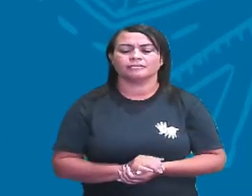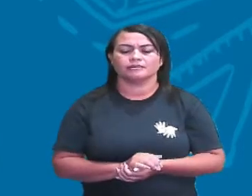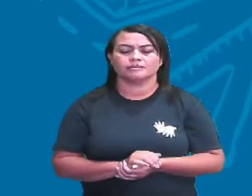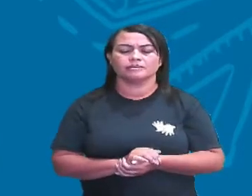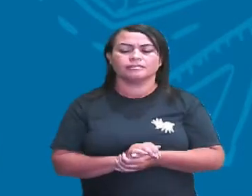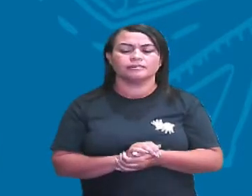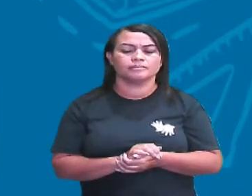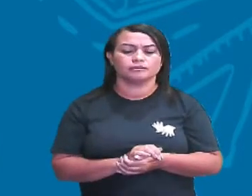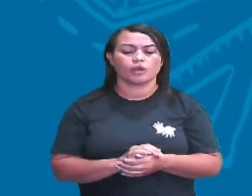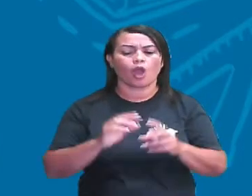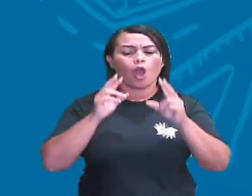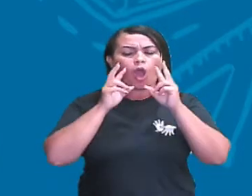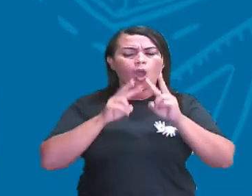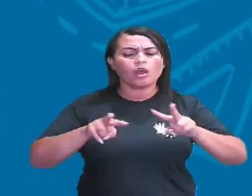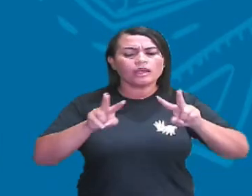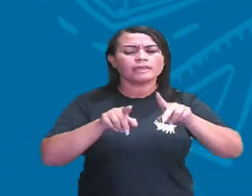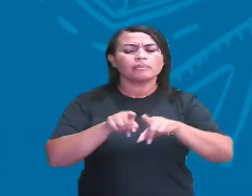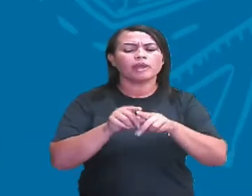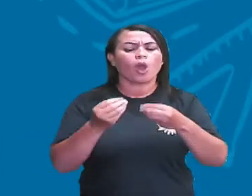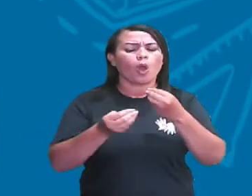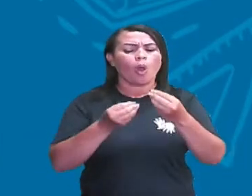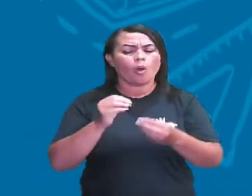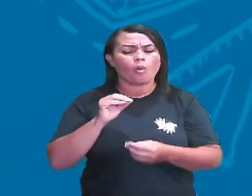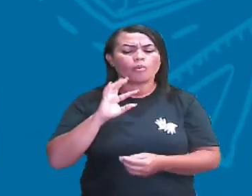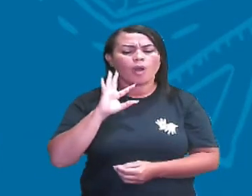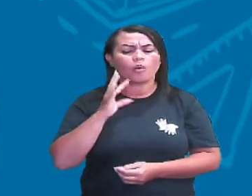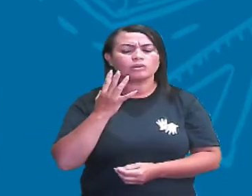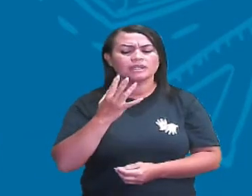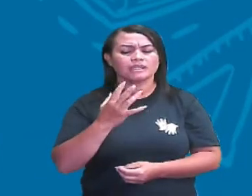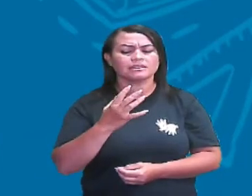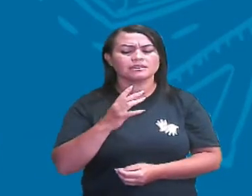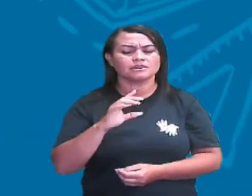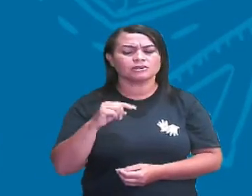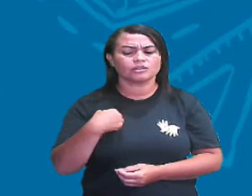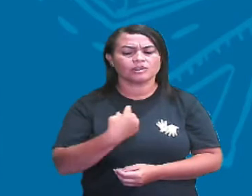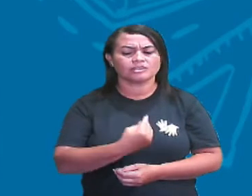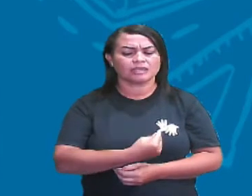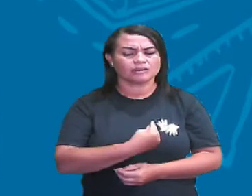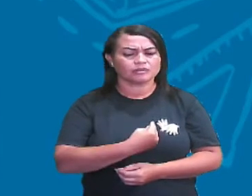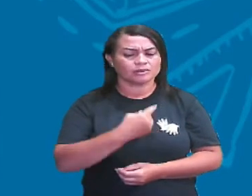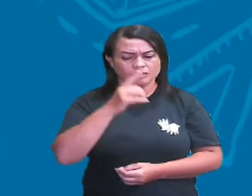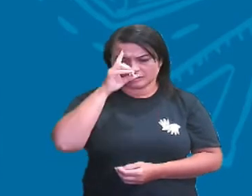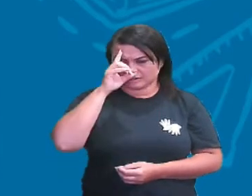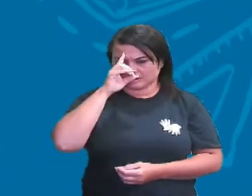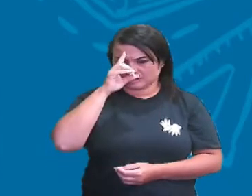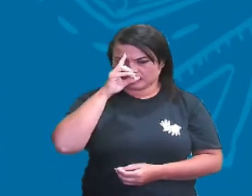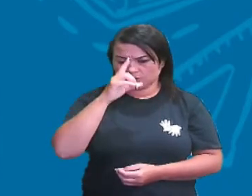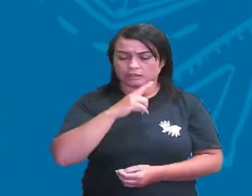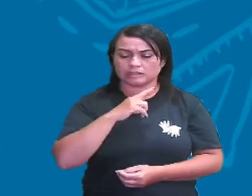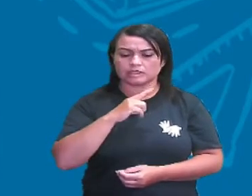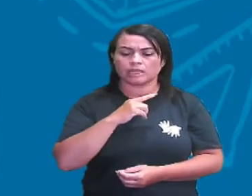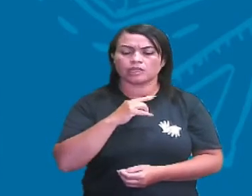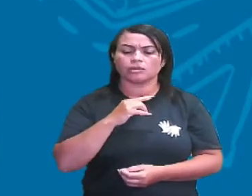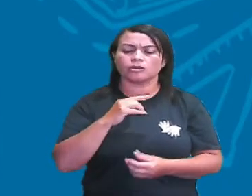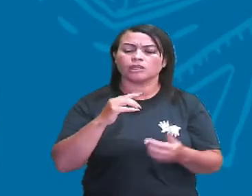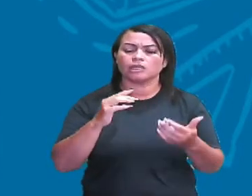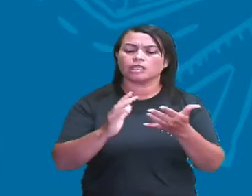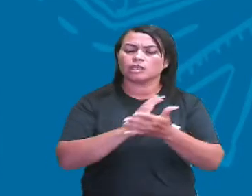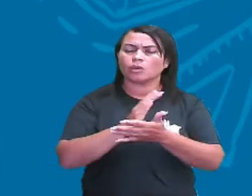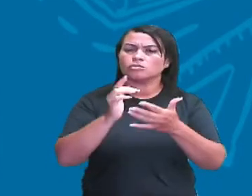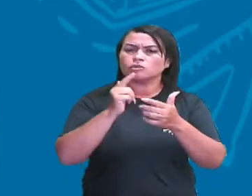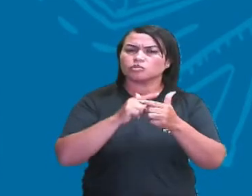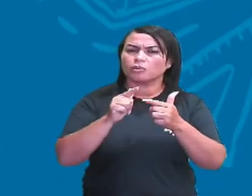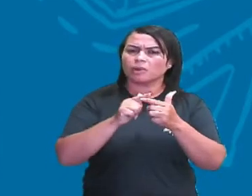E onde isso acontece no nosso cotidiano? Por exemplo, em um desastre, um acidente em que ocorra